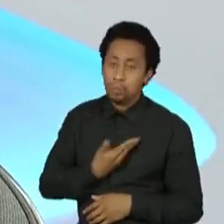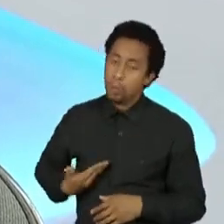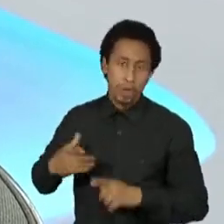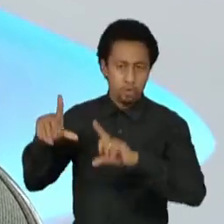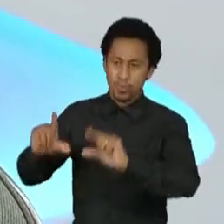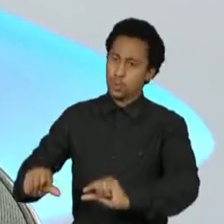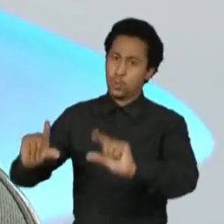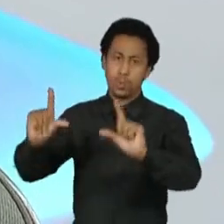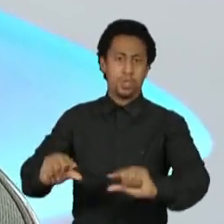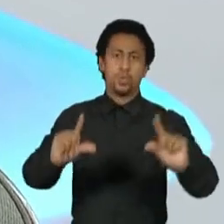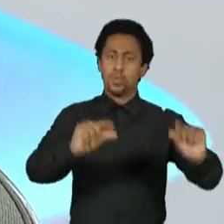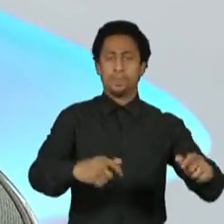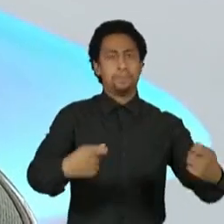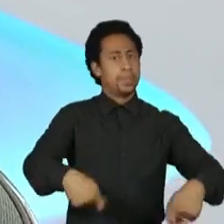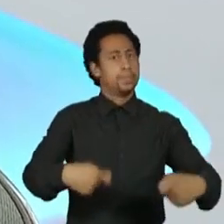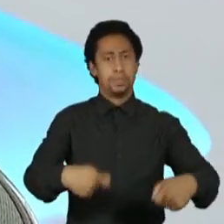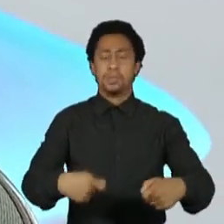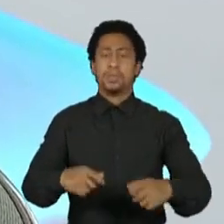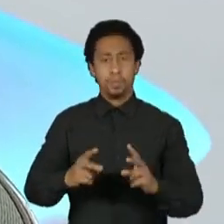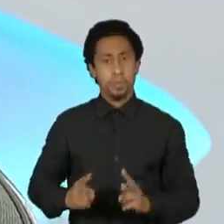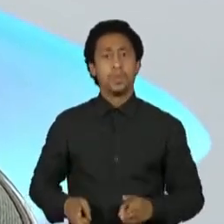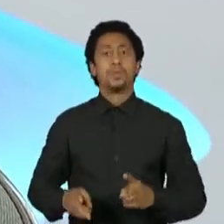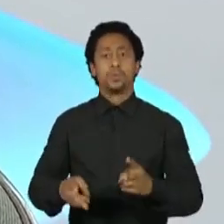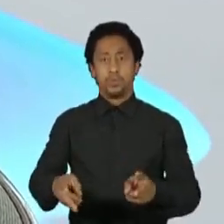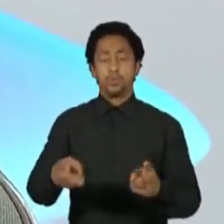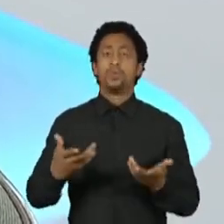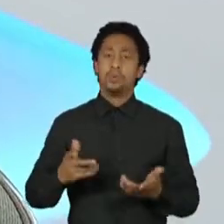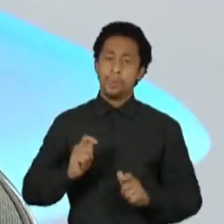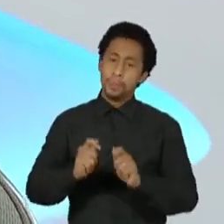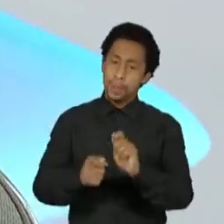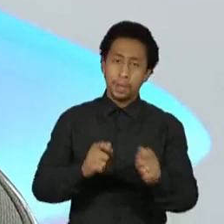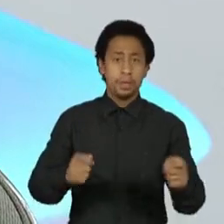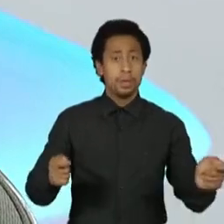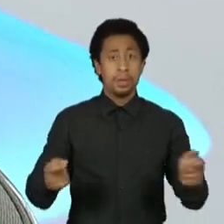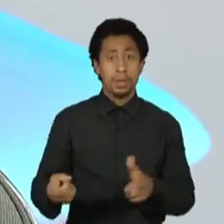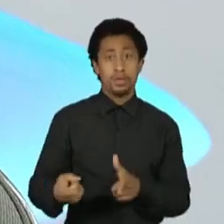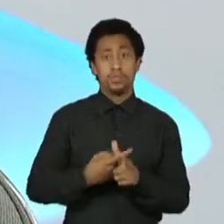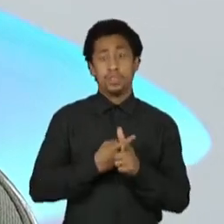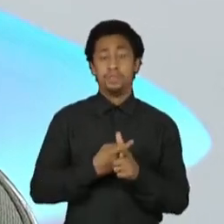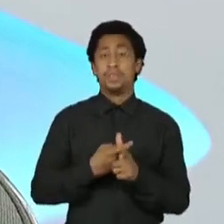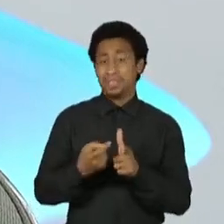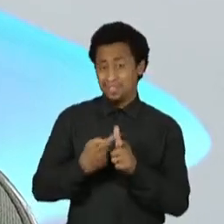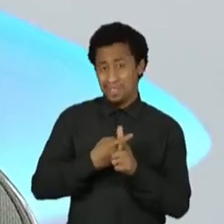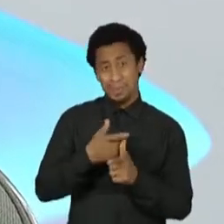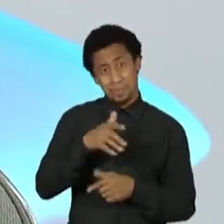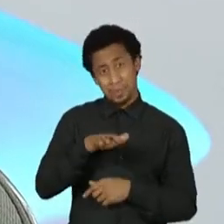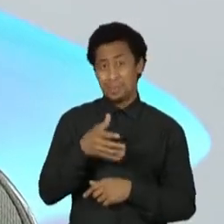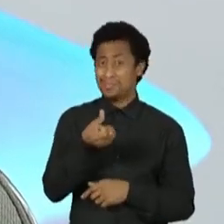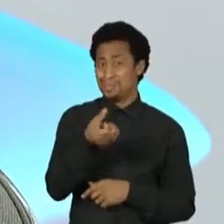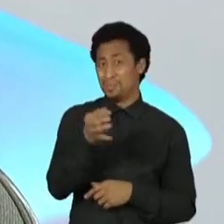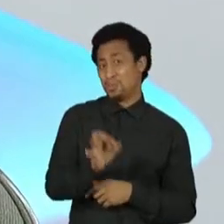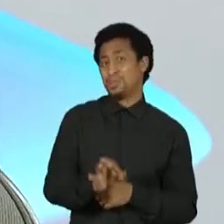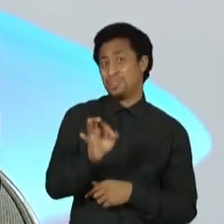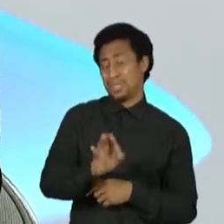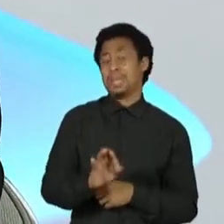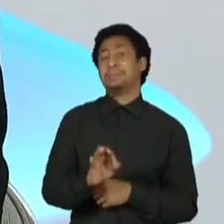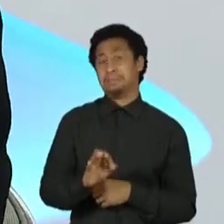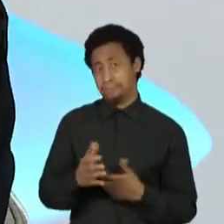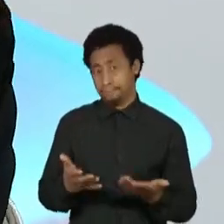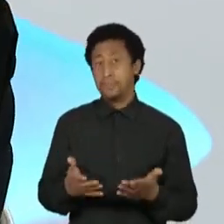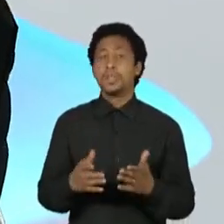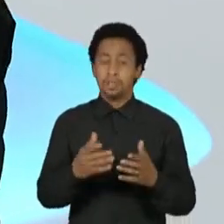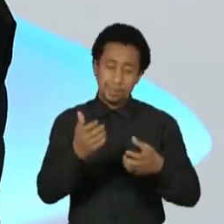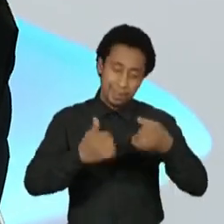dinheiro para as chamadas despesas discricionárias, que hoje giram apenas em torno de 6%. E a gente falou muito de orçamento